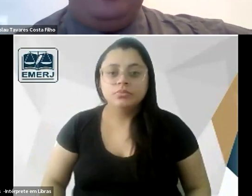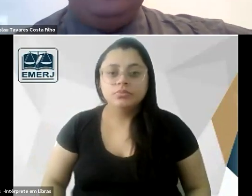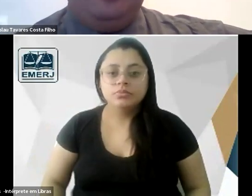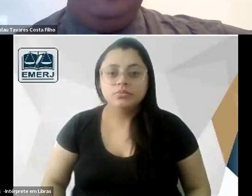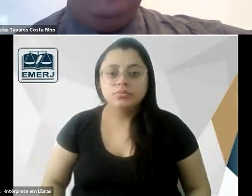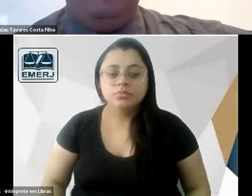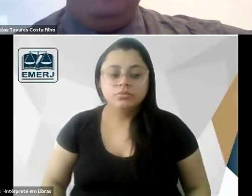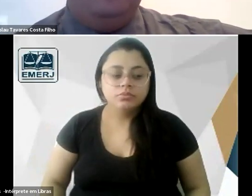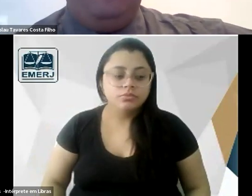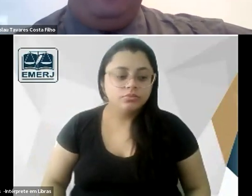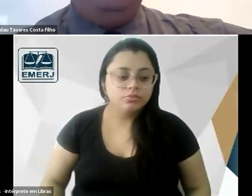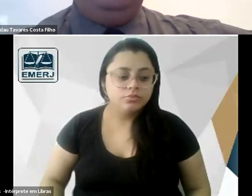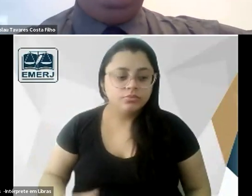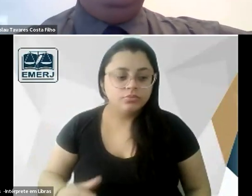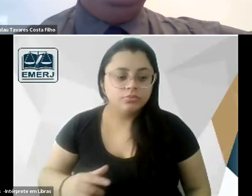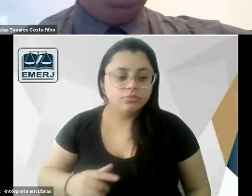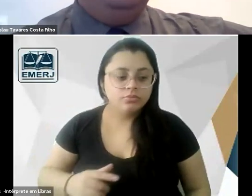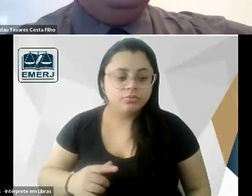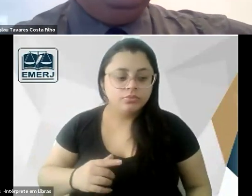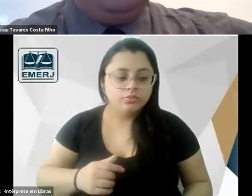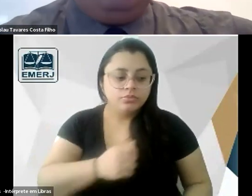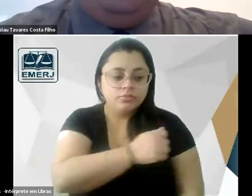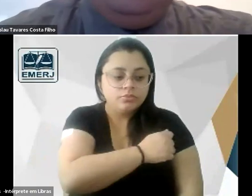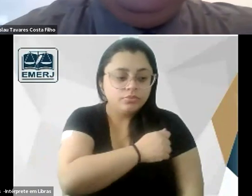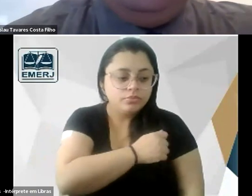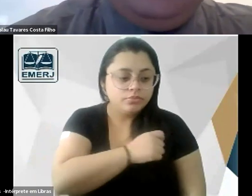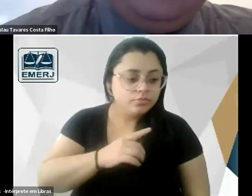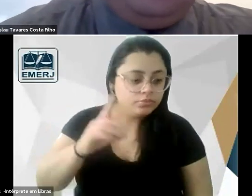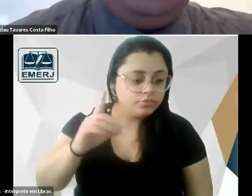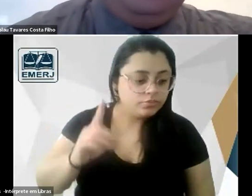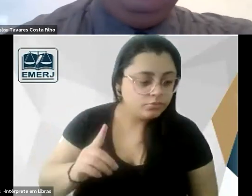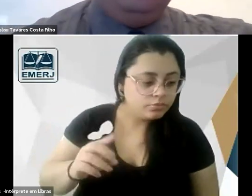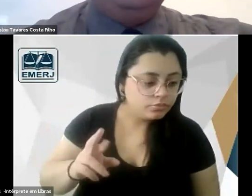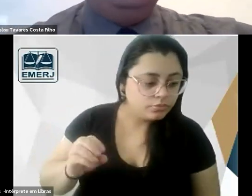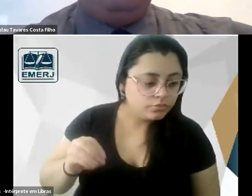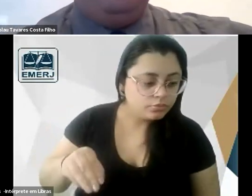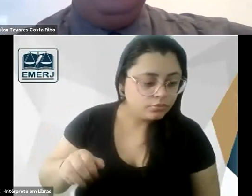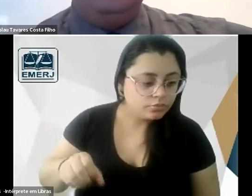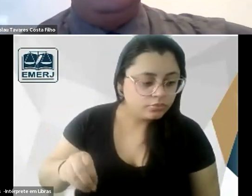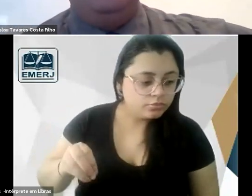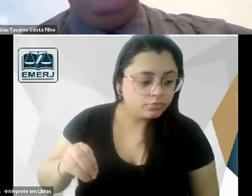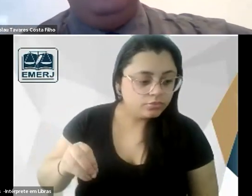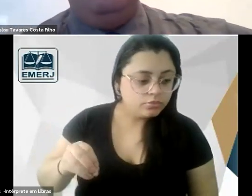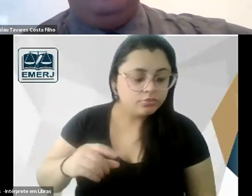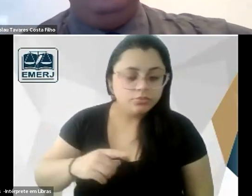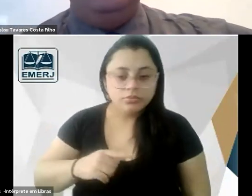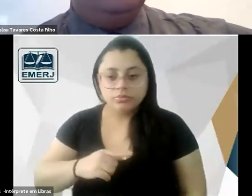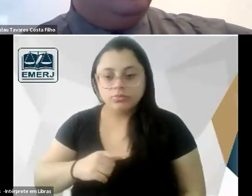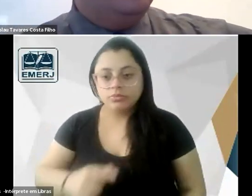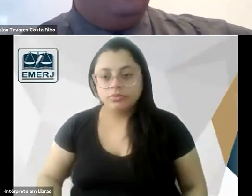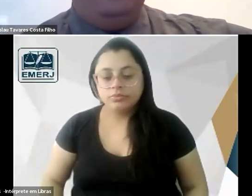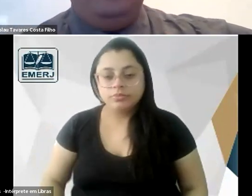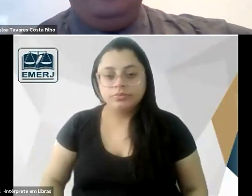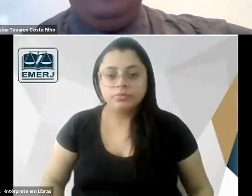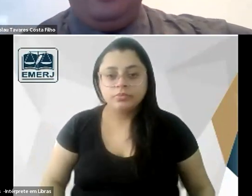retomei a disciplina de direito romano eu nunca fui aluno de direito romano na vida nem na graduação nem na pós-graduação mas